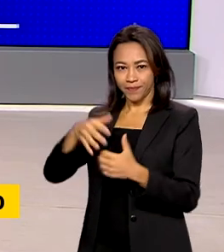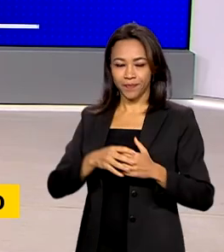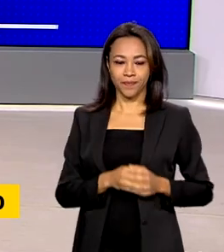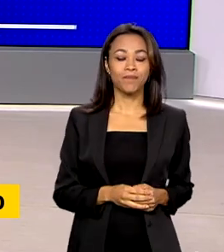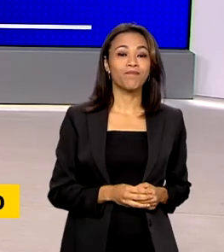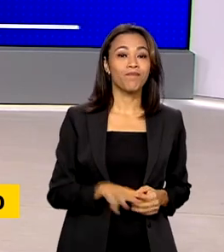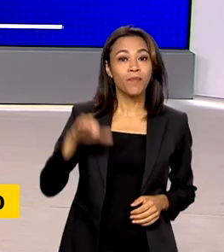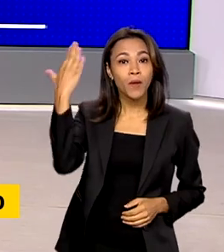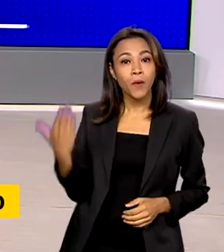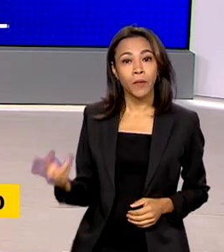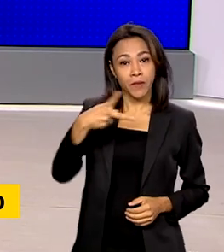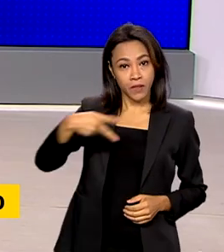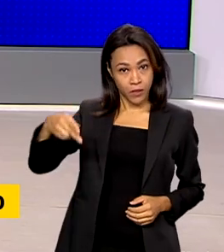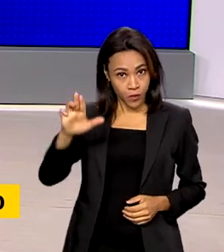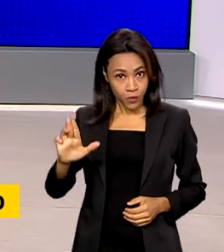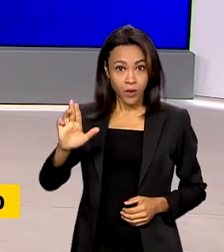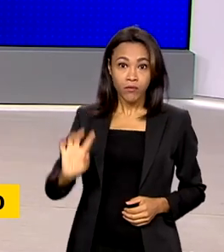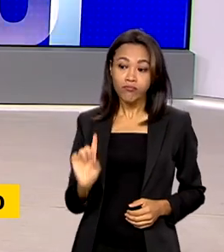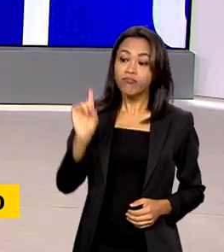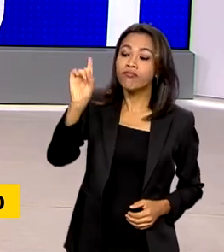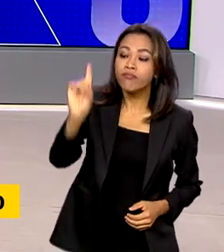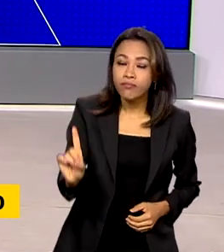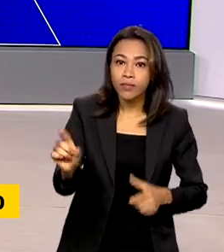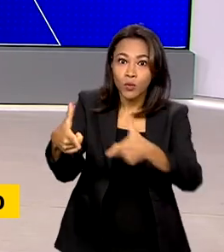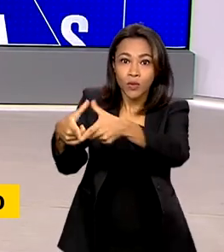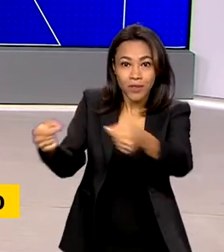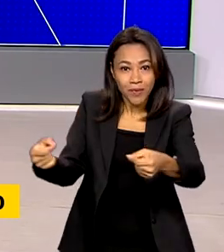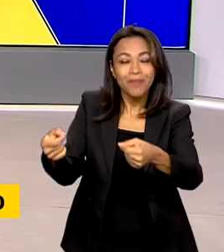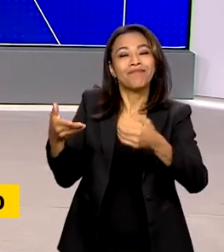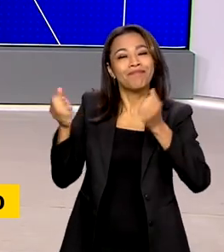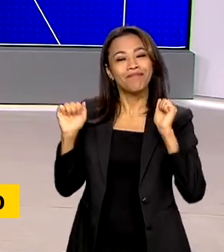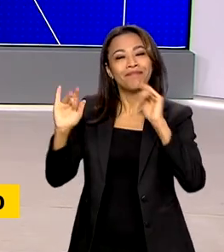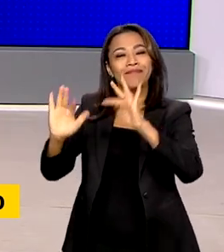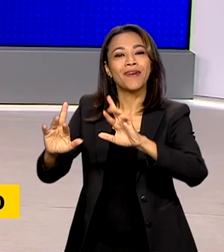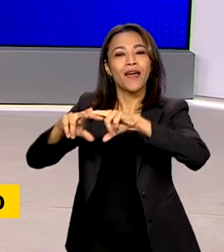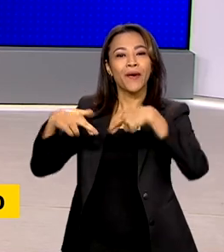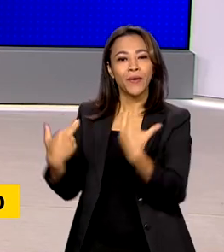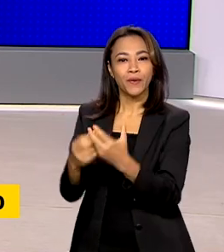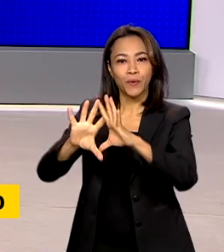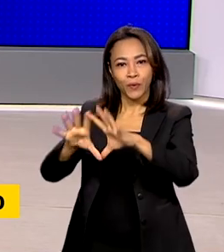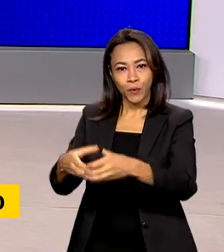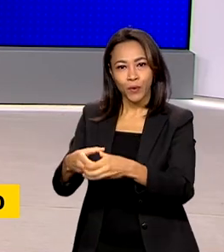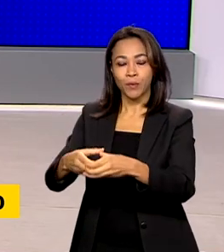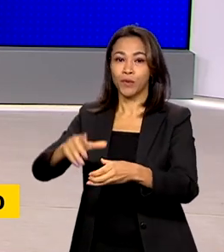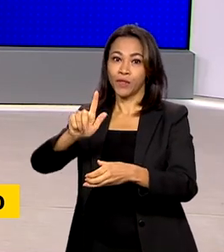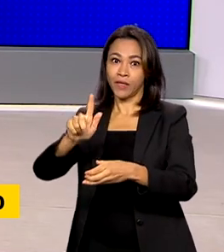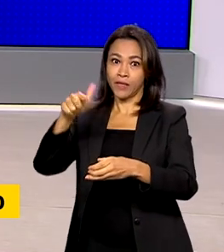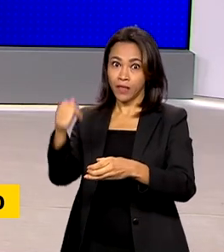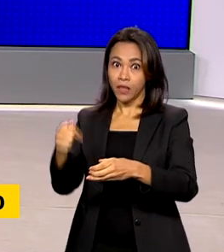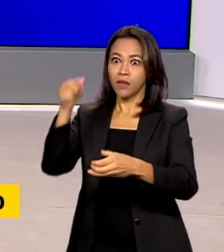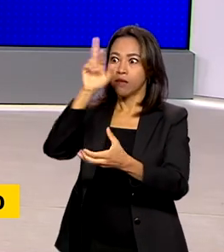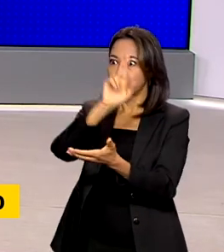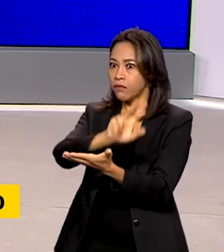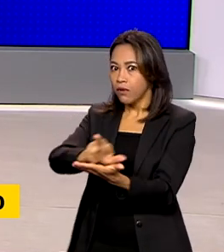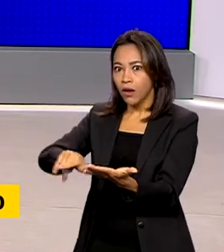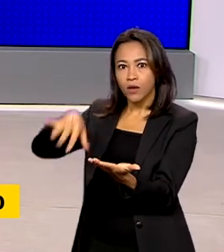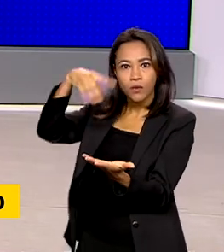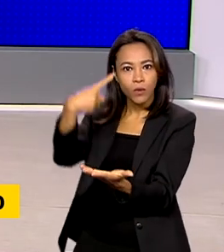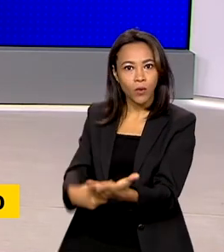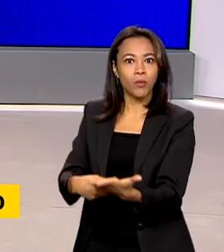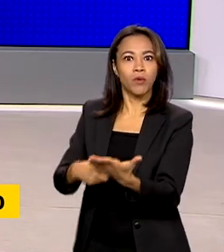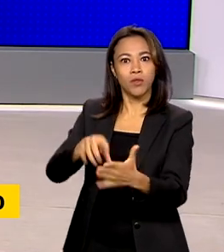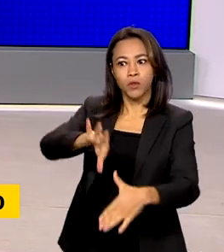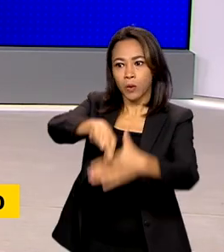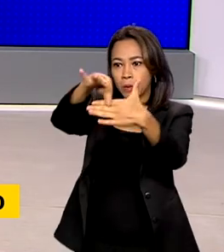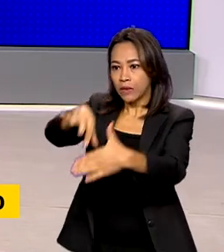O presidente Lula está no Japão para a reunião do G7 e iniciou uma intensa agenda de encontros bilaterais com